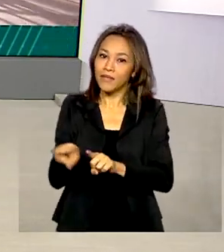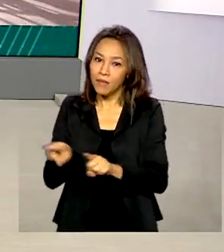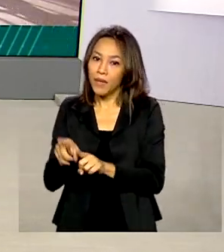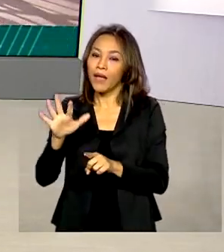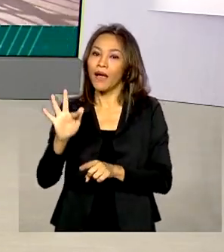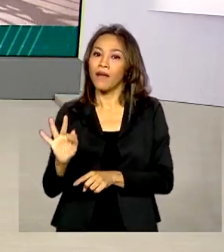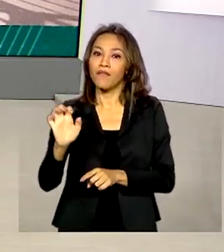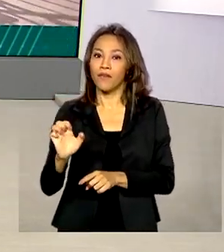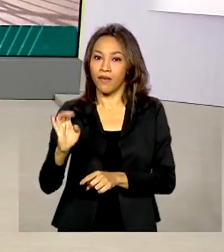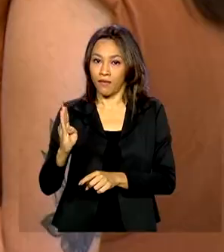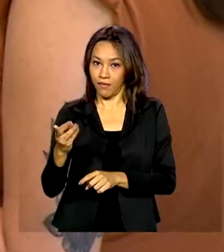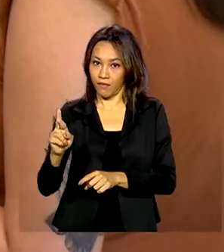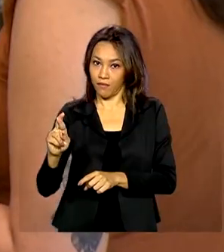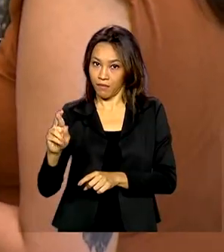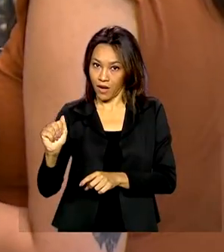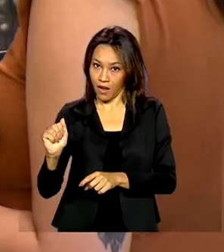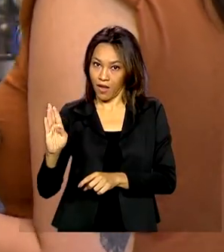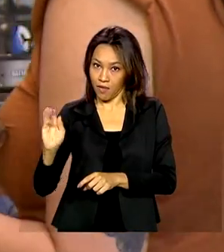FEBRABAN.